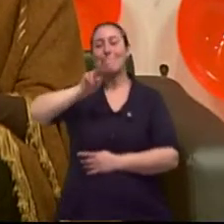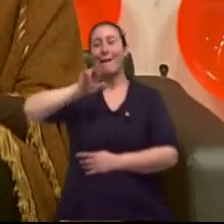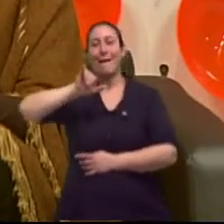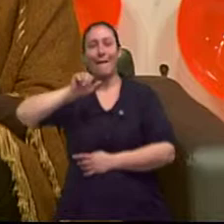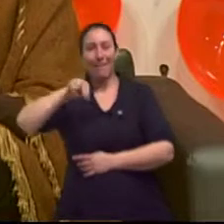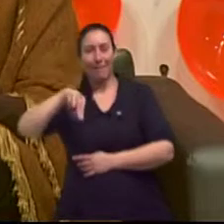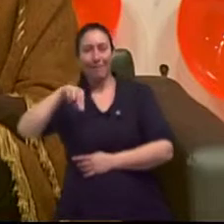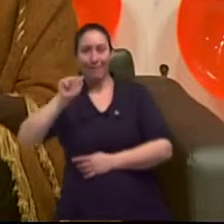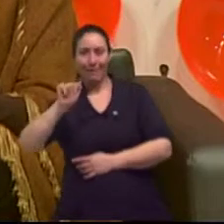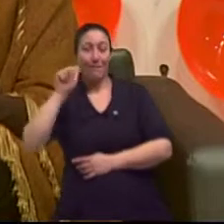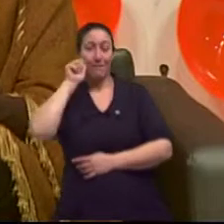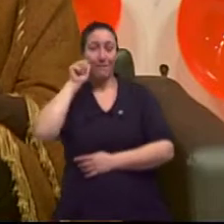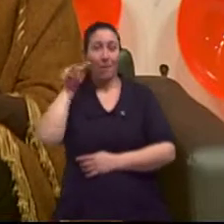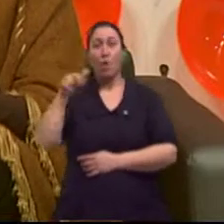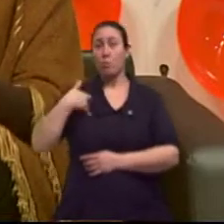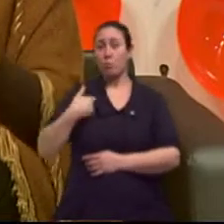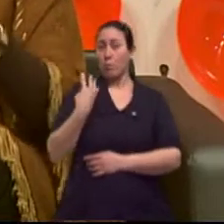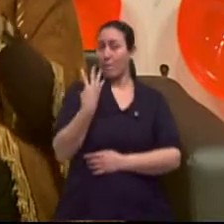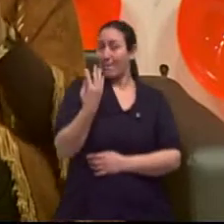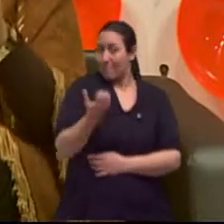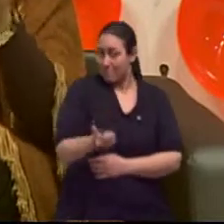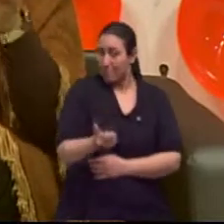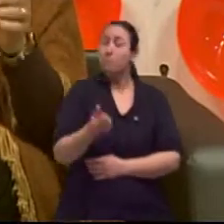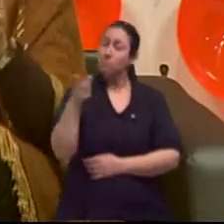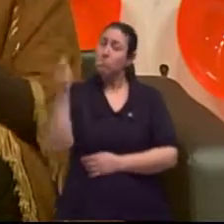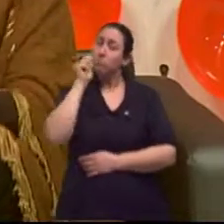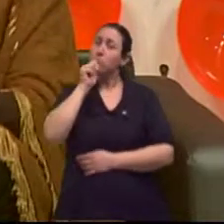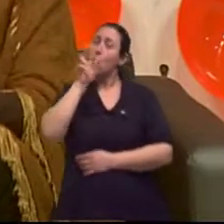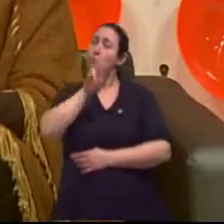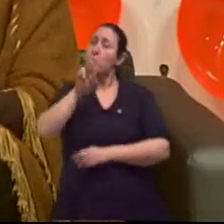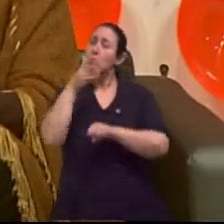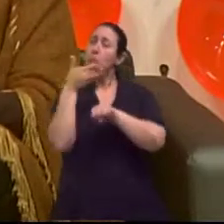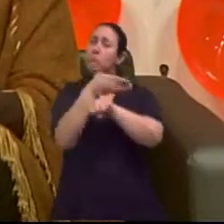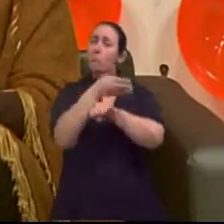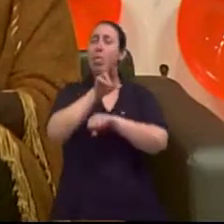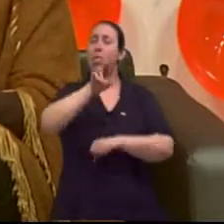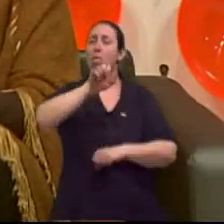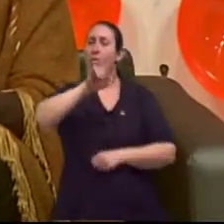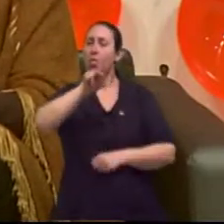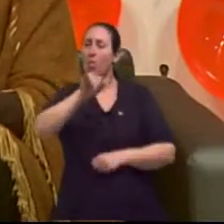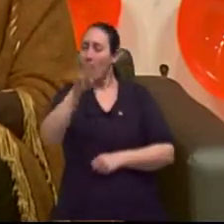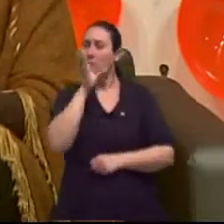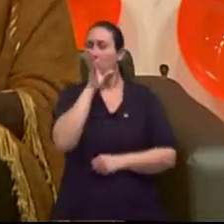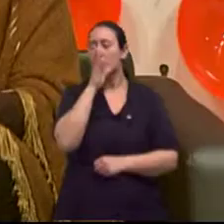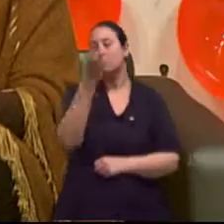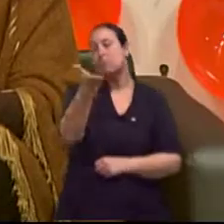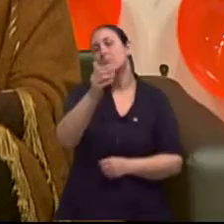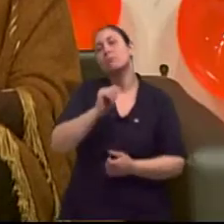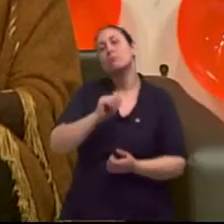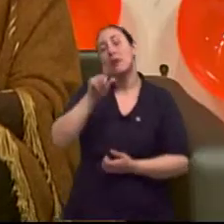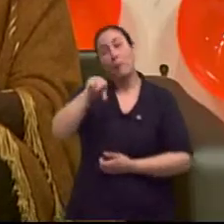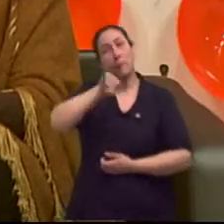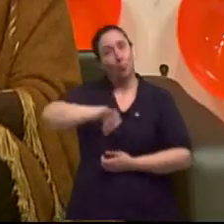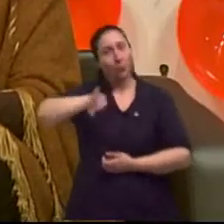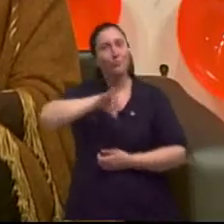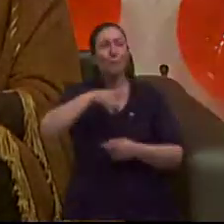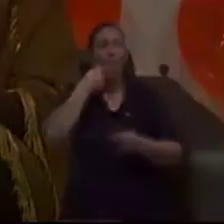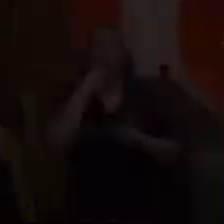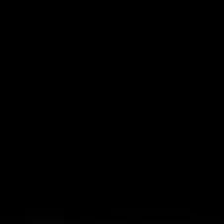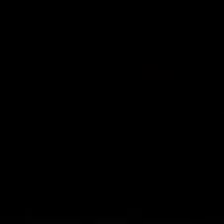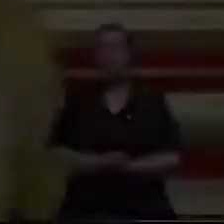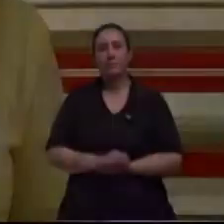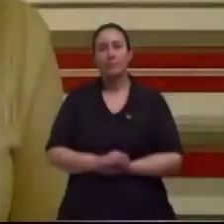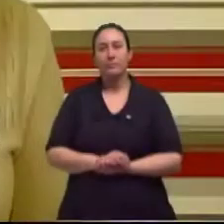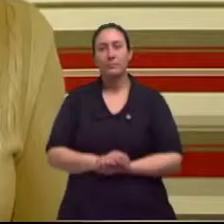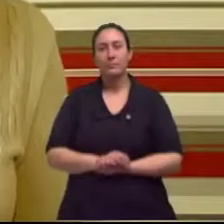de 46 anos de idade, e que vai nos contar algo sobre essa coisa tão importante que a gente está falando aqui.